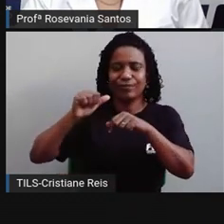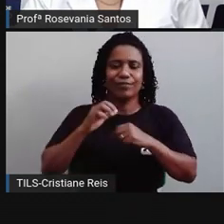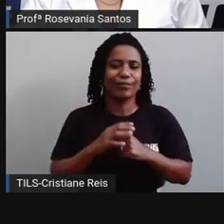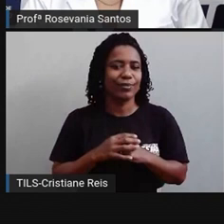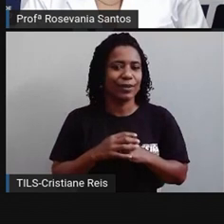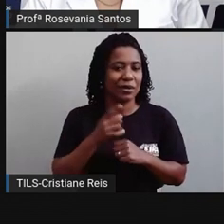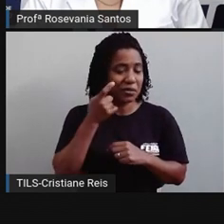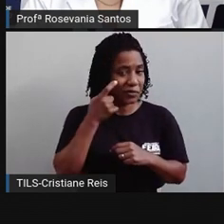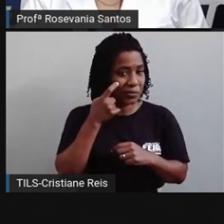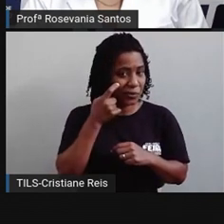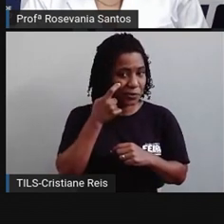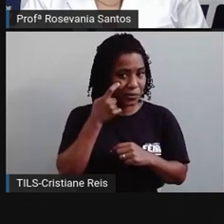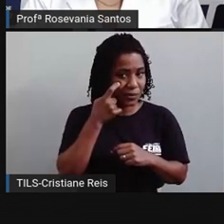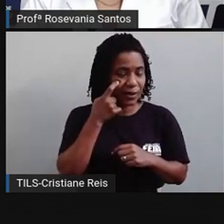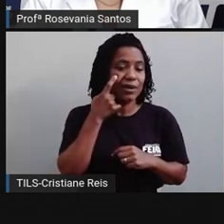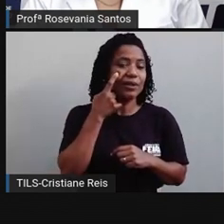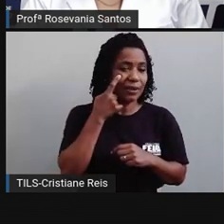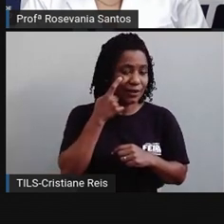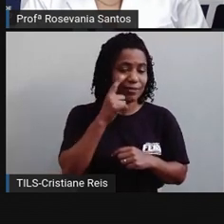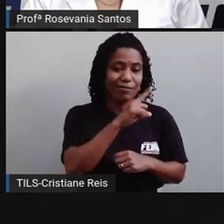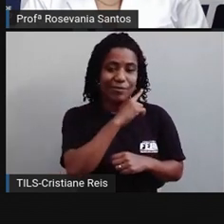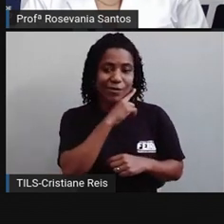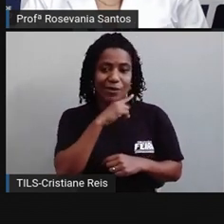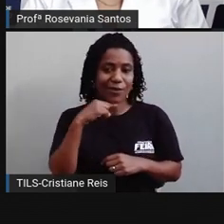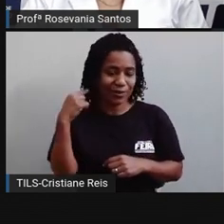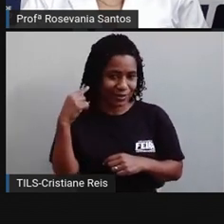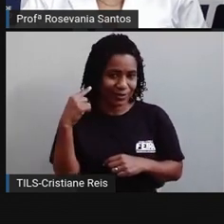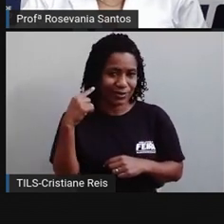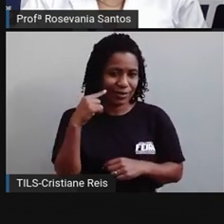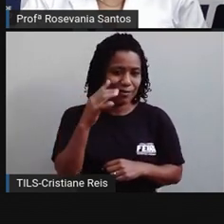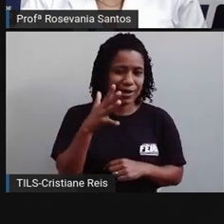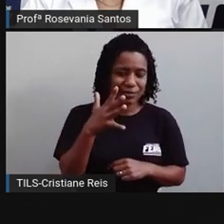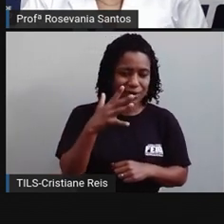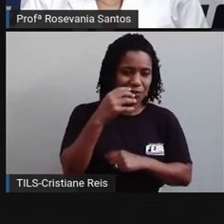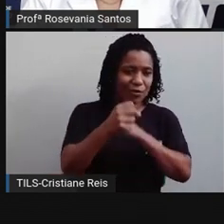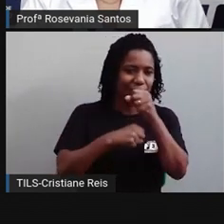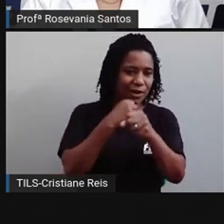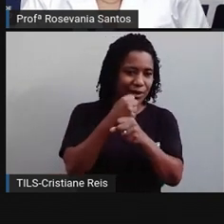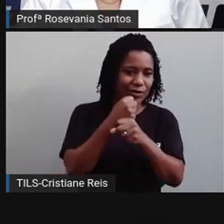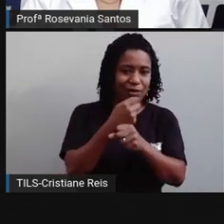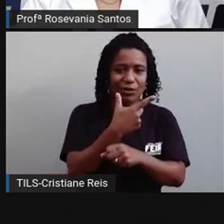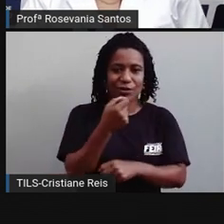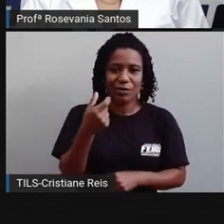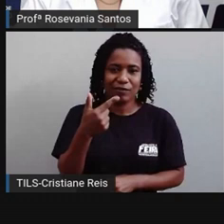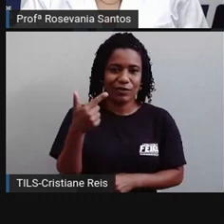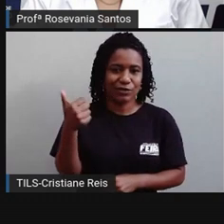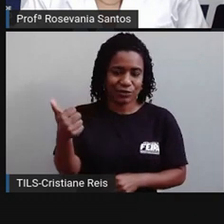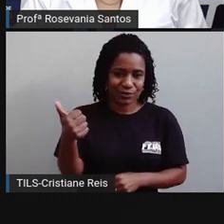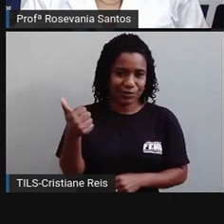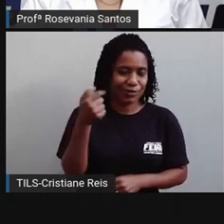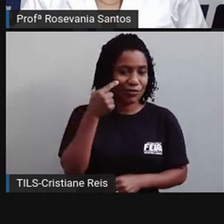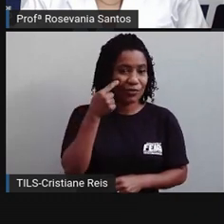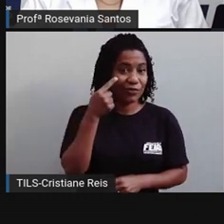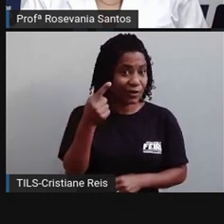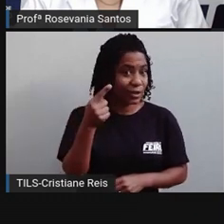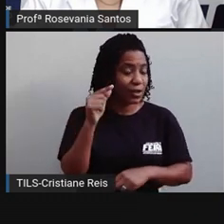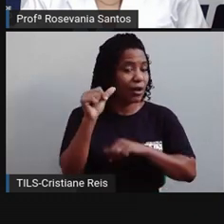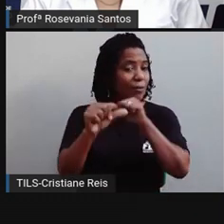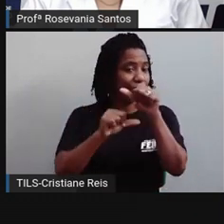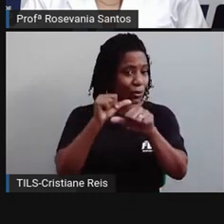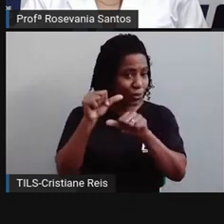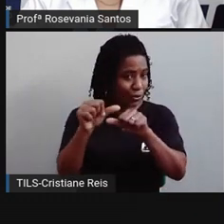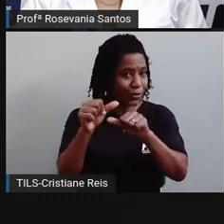continuei aumentando o número de óbitos em 2021, mais ainda. E não quando eu pego os dados de 2020